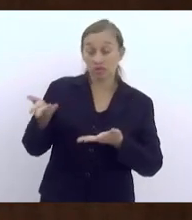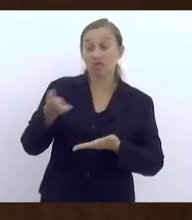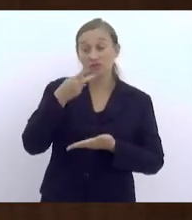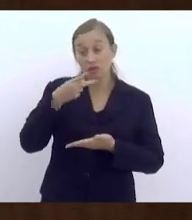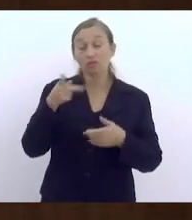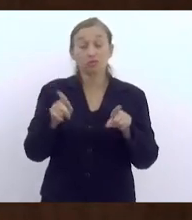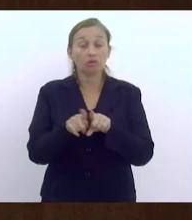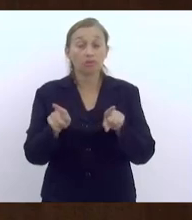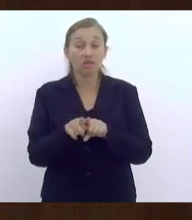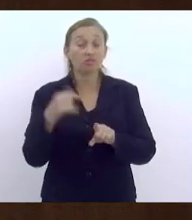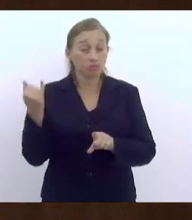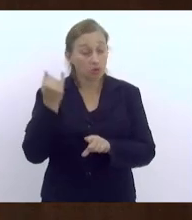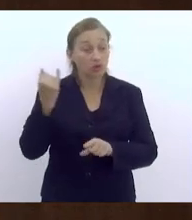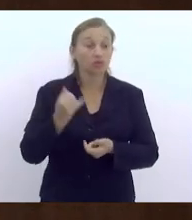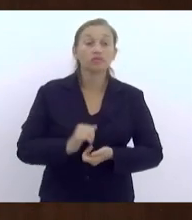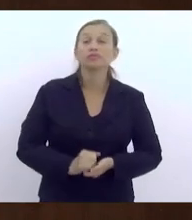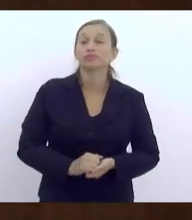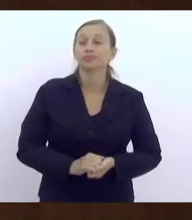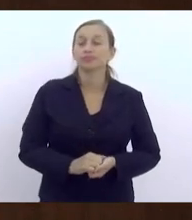são extremamente